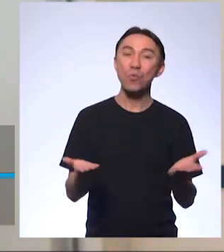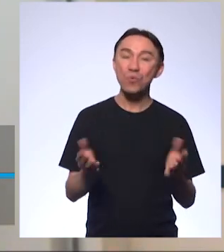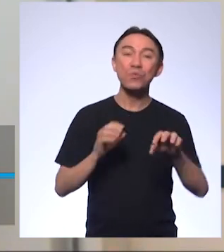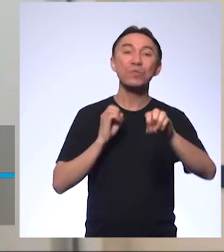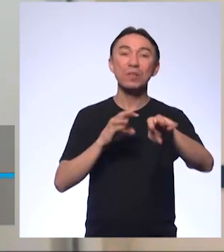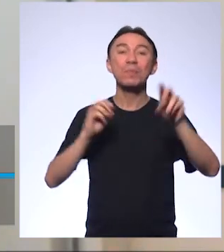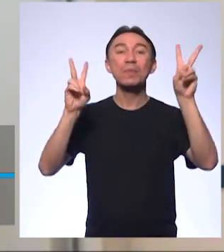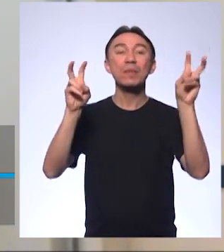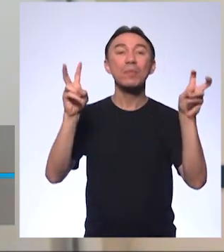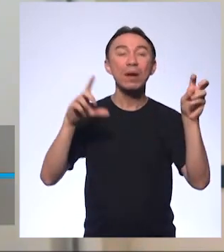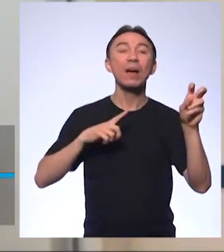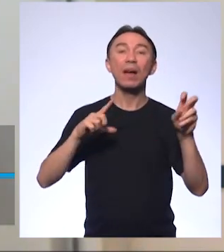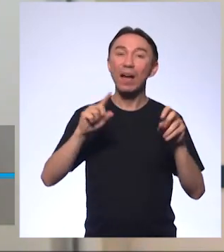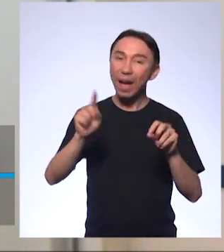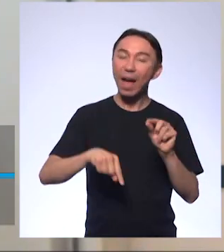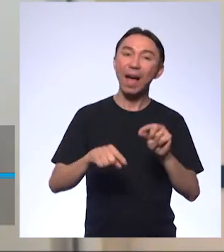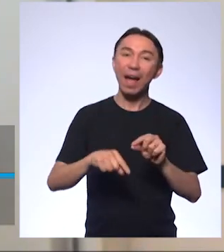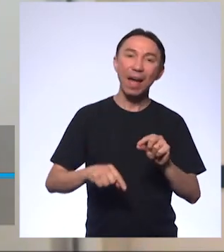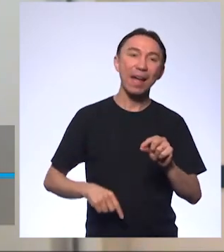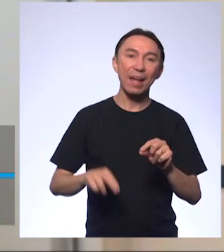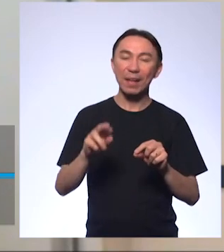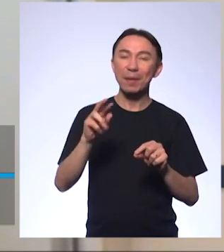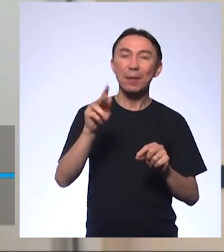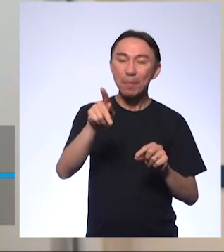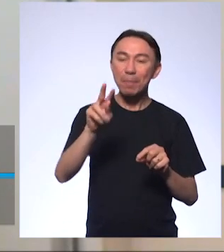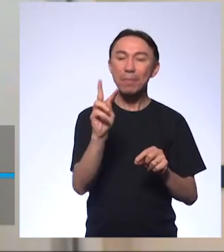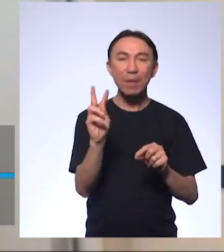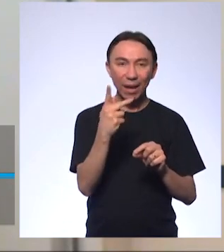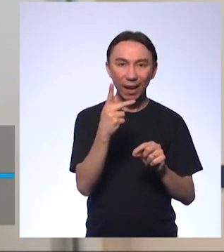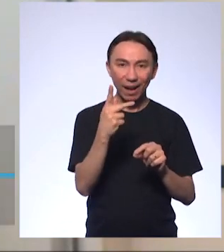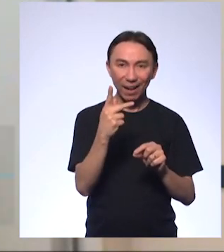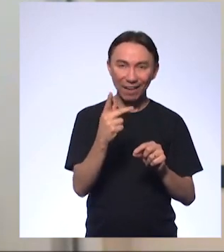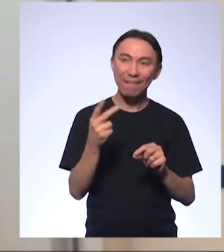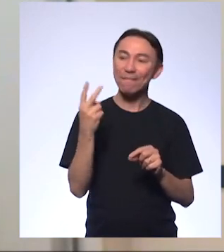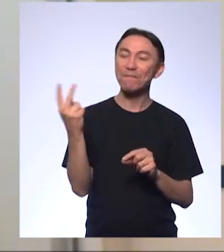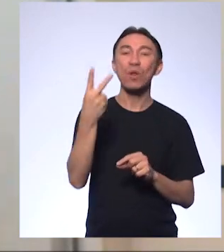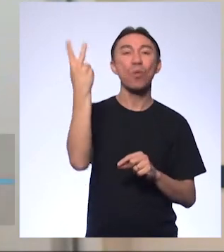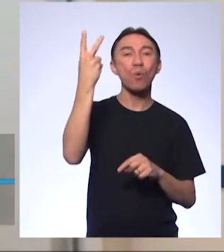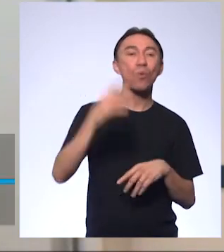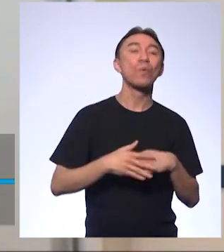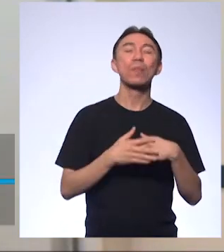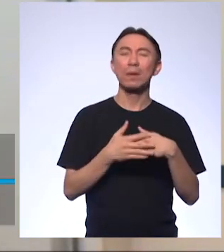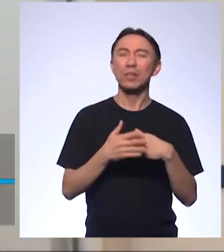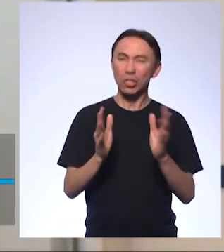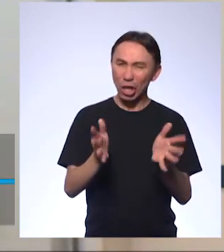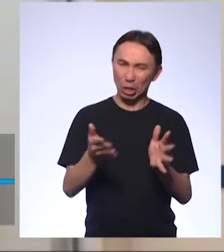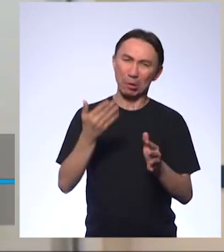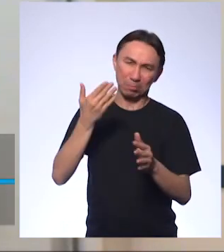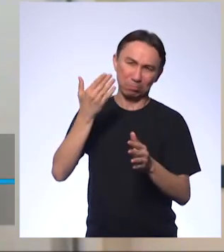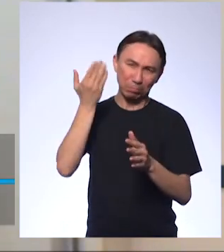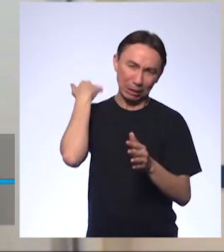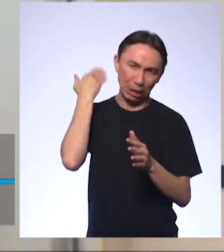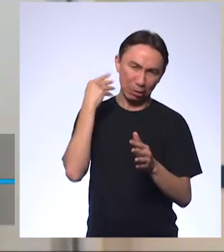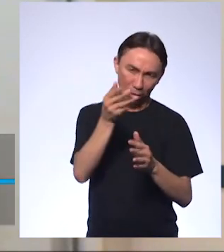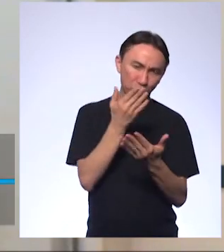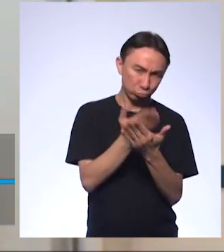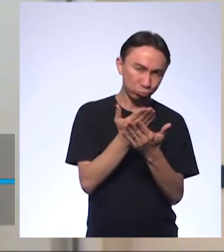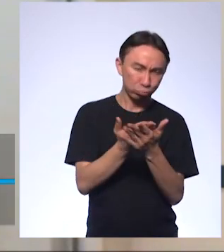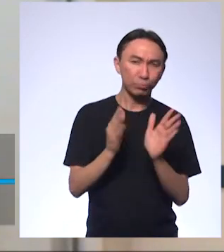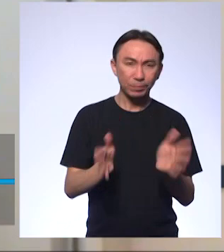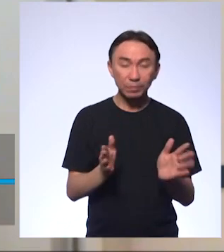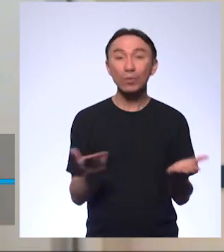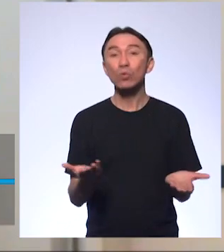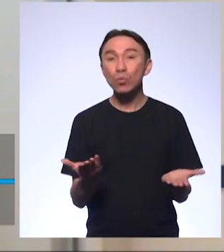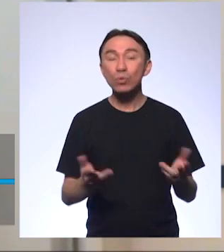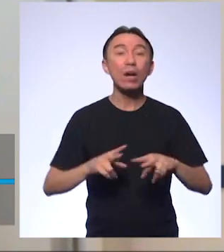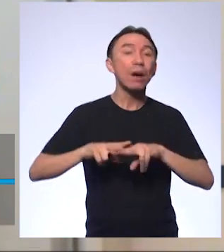E é um tema que vocês já viram em alguns bimétricos atrás, mas que nós vamos fazer uma revisão, porque são habilidades que é